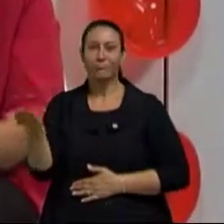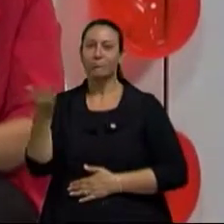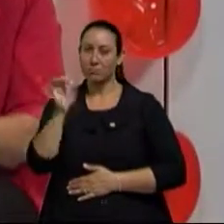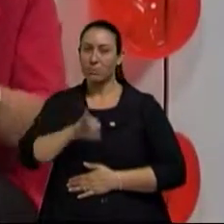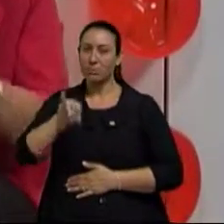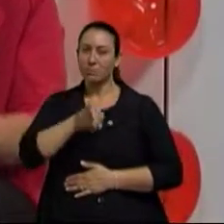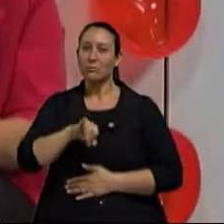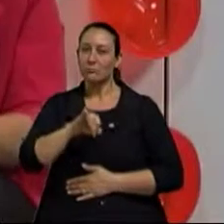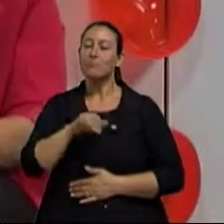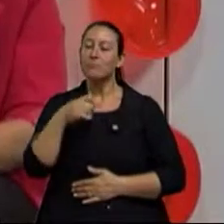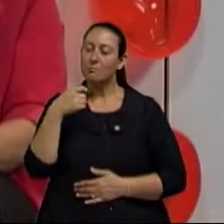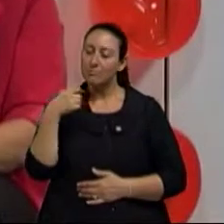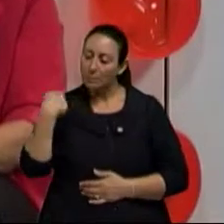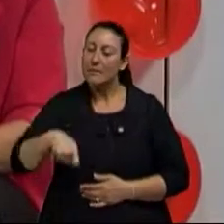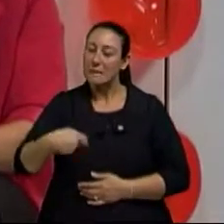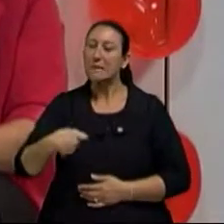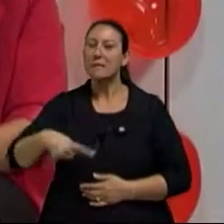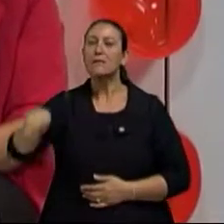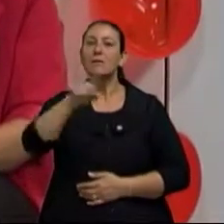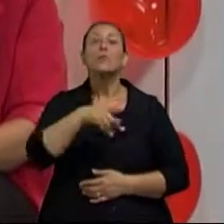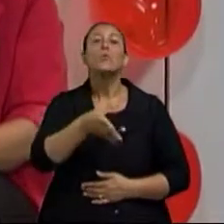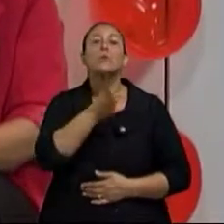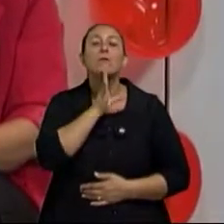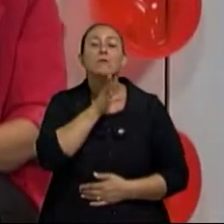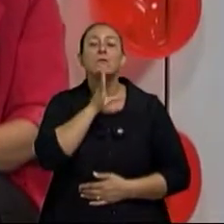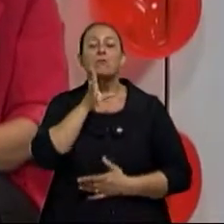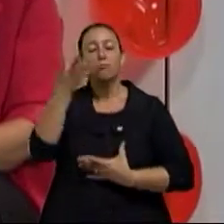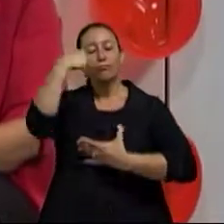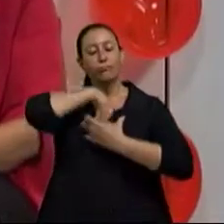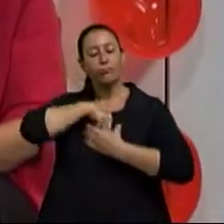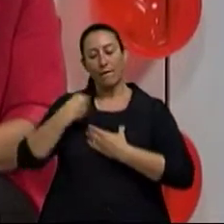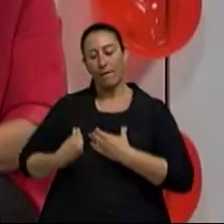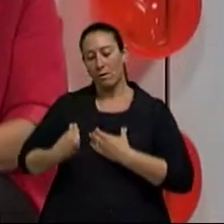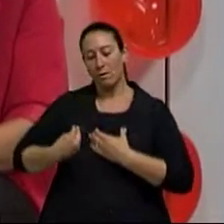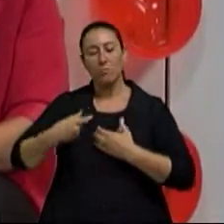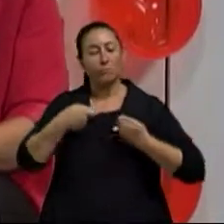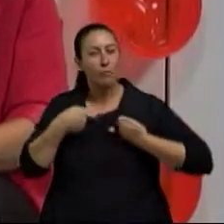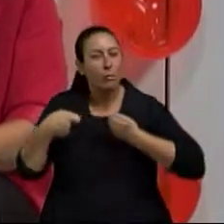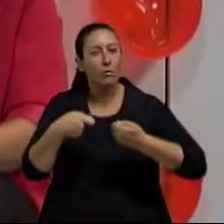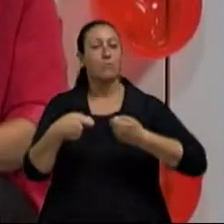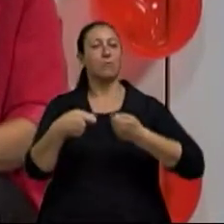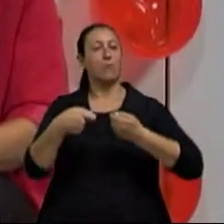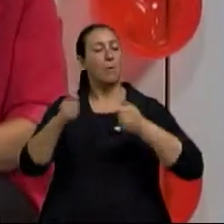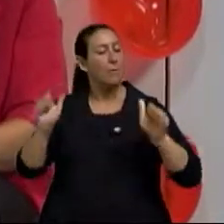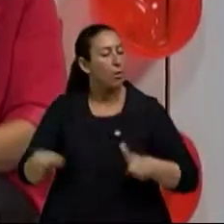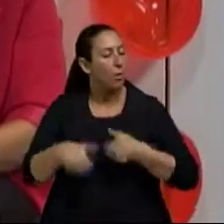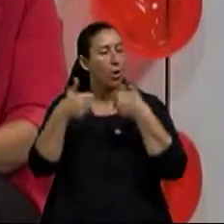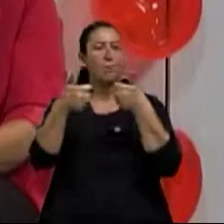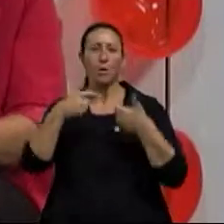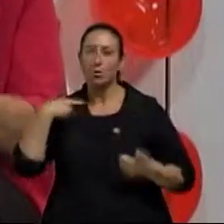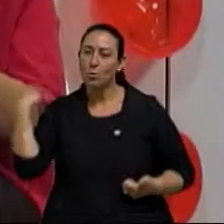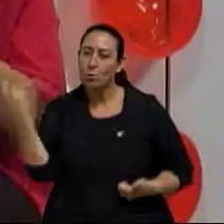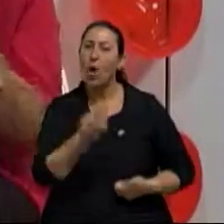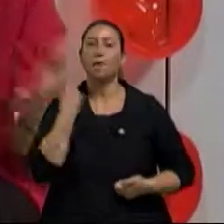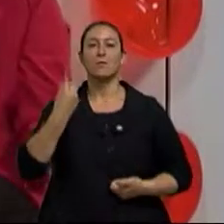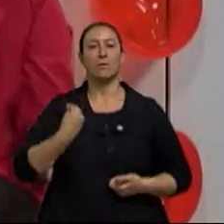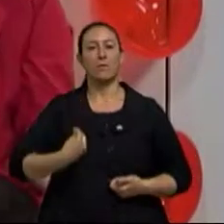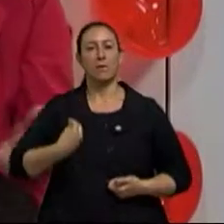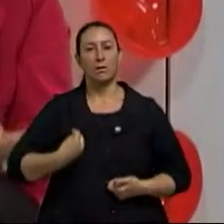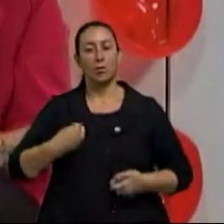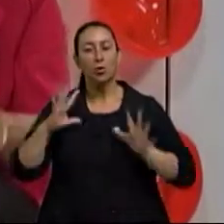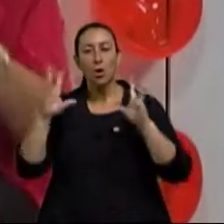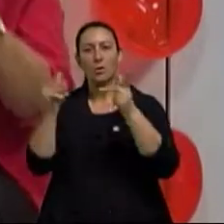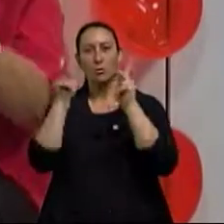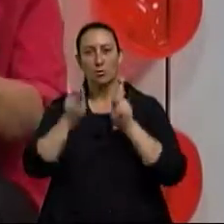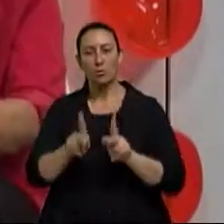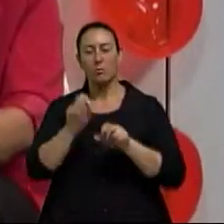Infelizmente, nem sempre, mas ele pode se transformar em sabedoria de vida e gerenciamento muito melhor da nossa vida e da vida dos que